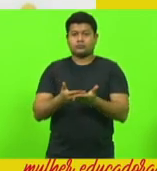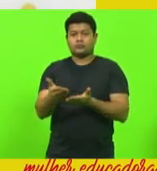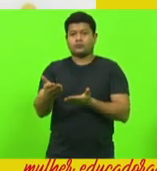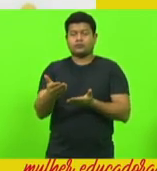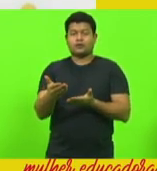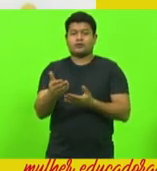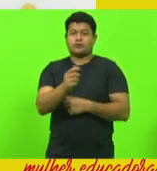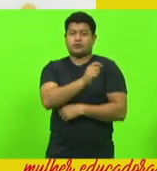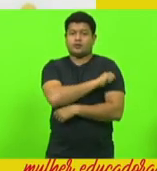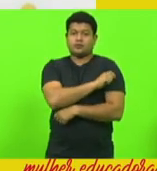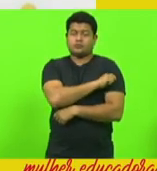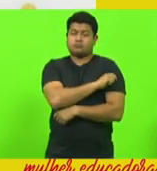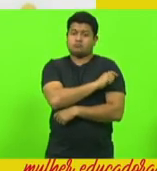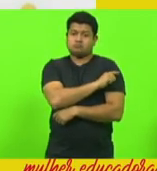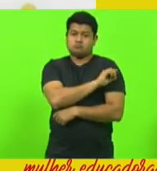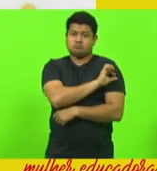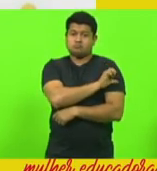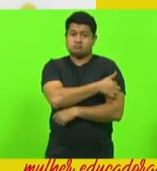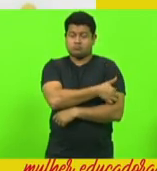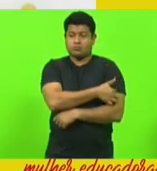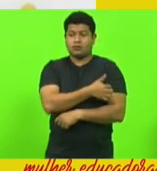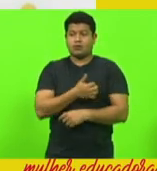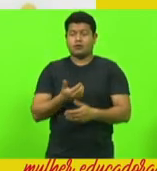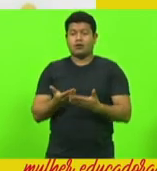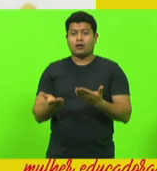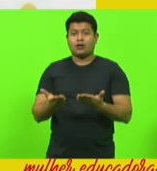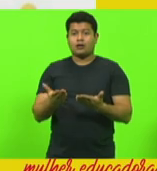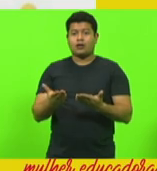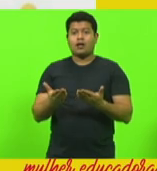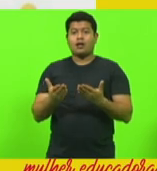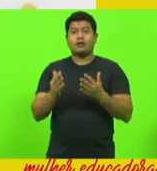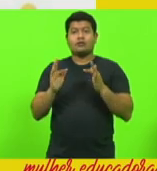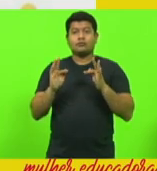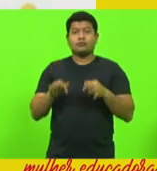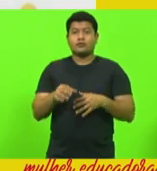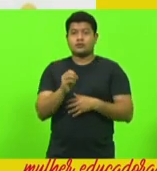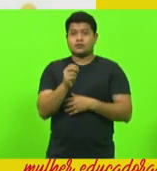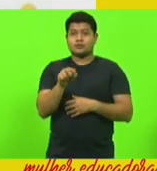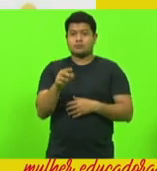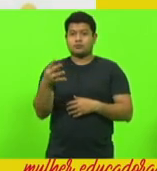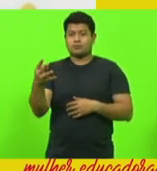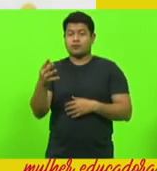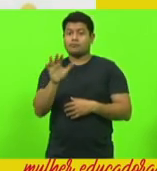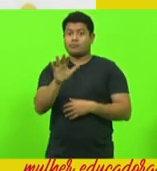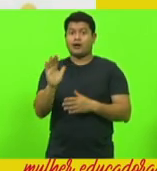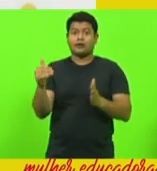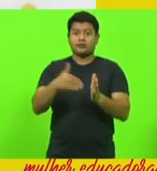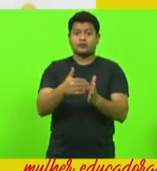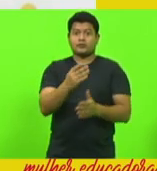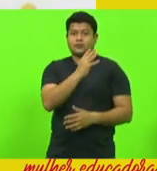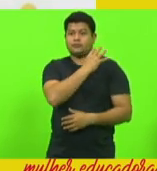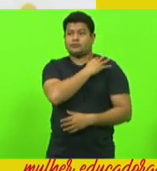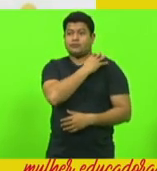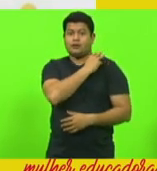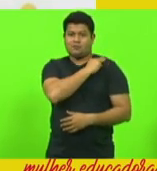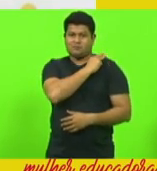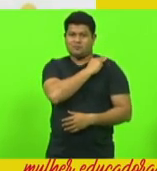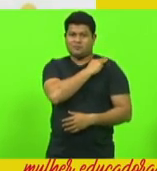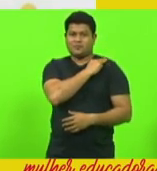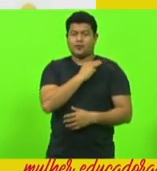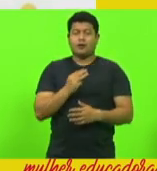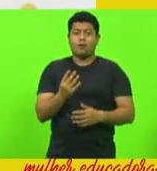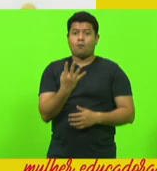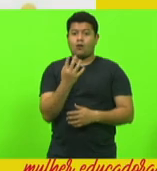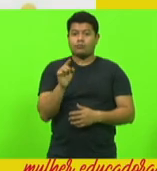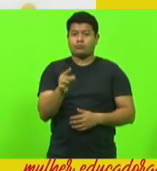no ano passado. Anos finais, 0,4%, mas no ensino médio, 4,1%.